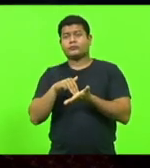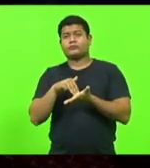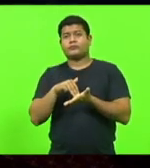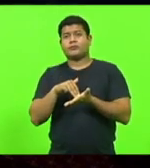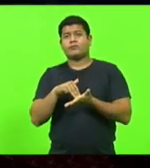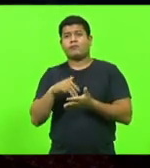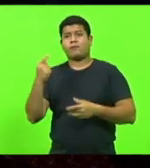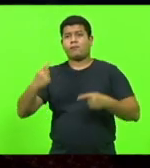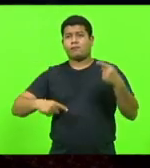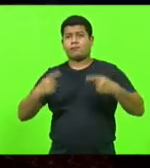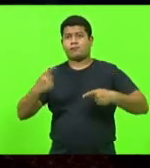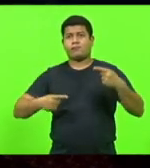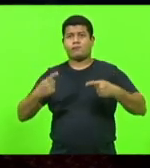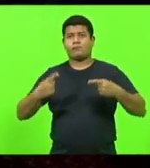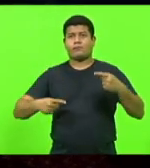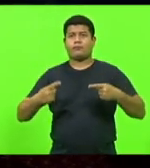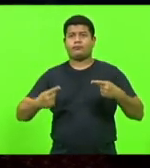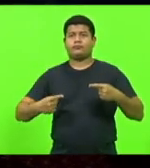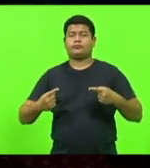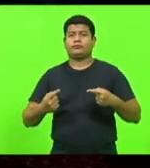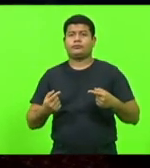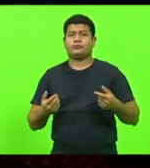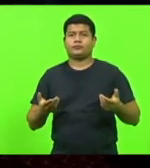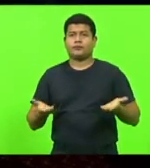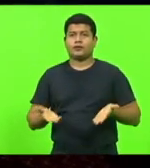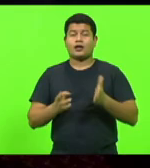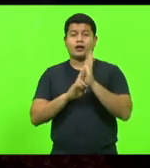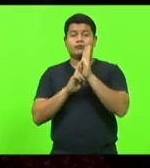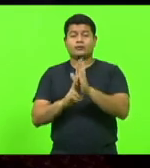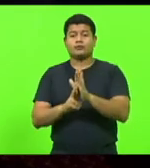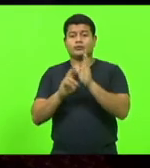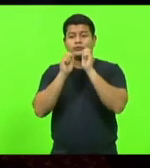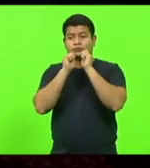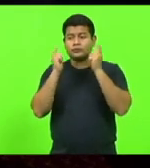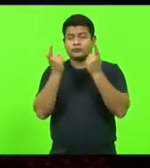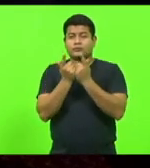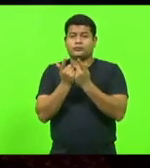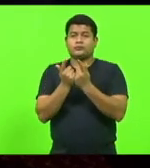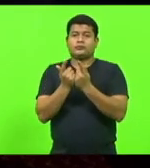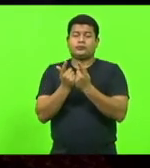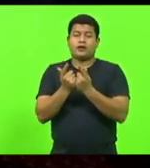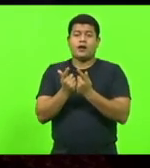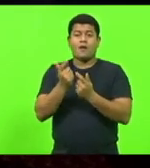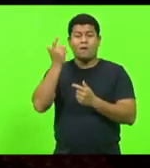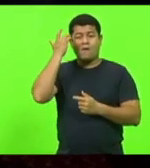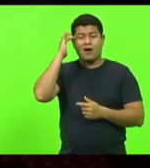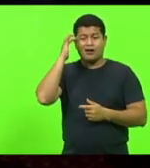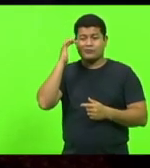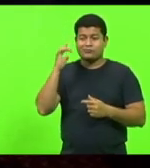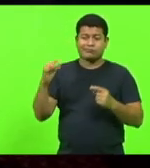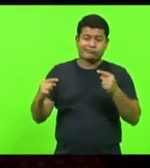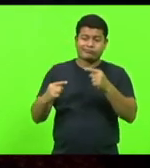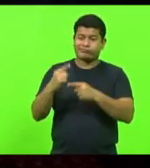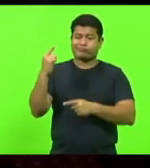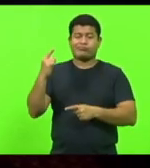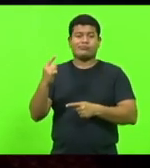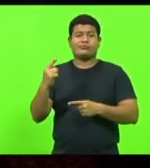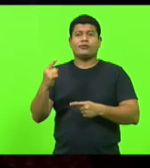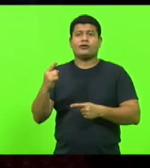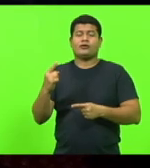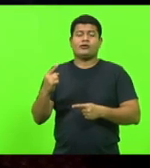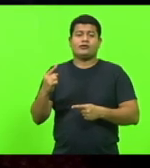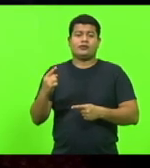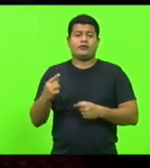debatida em nome da Assembleia para esse tipo de questão não seja o caminho adequado.